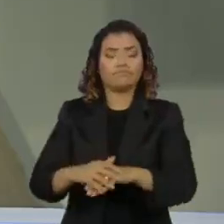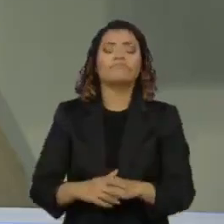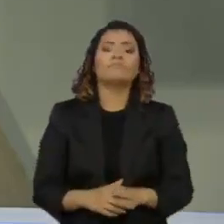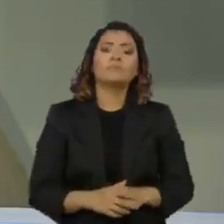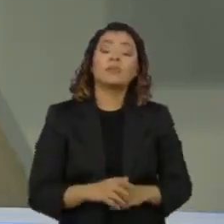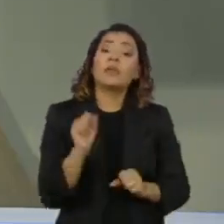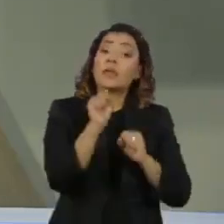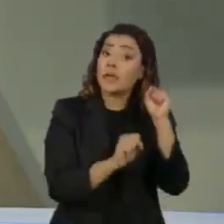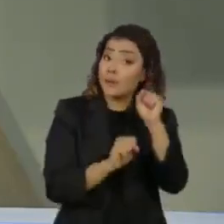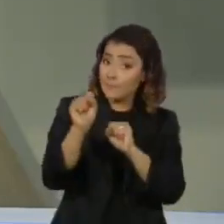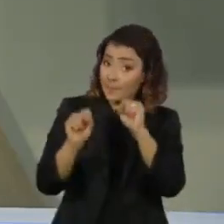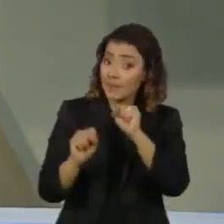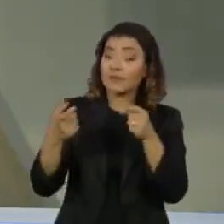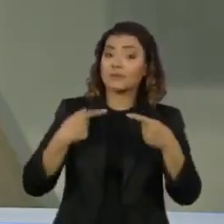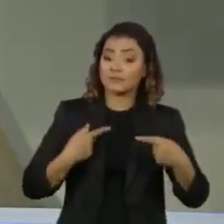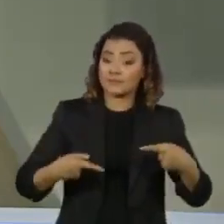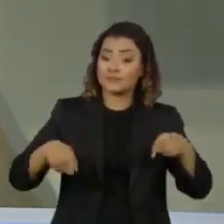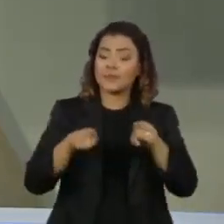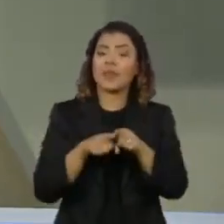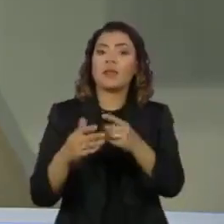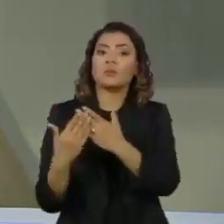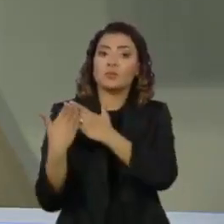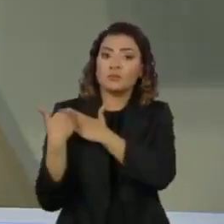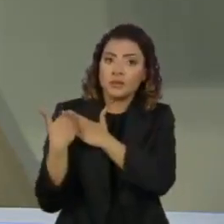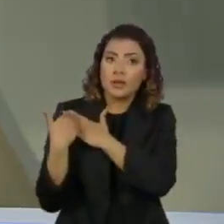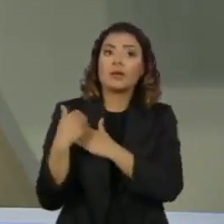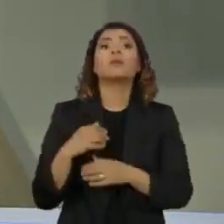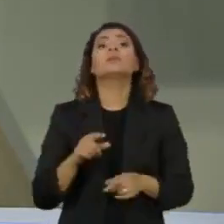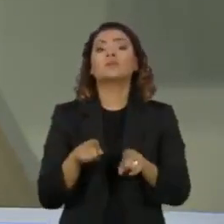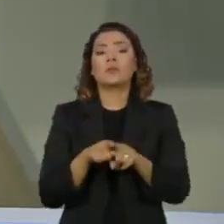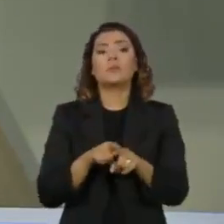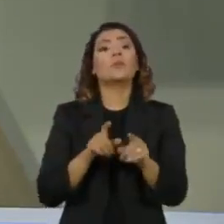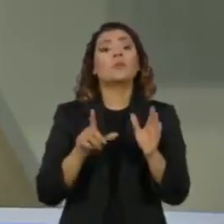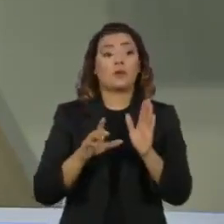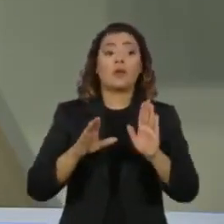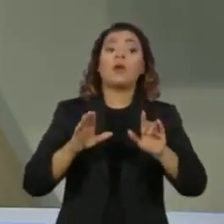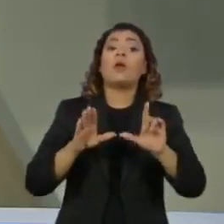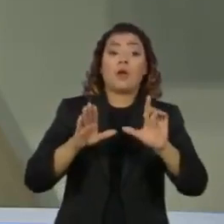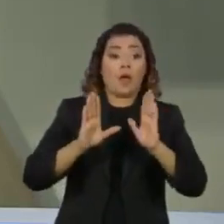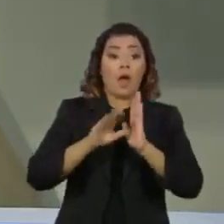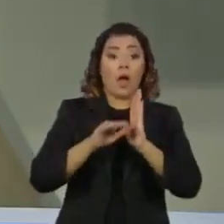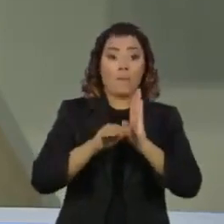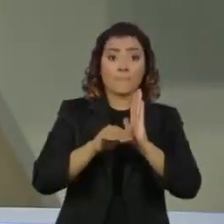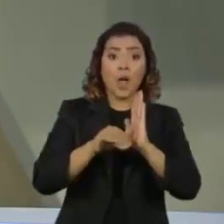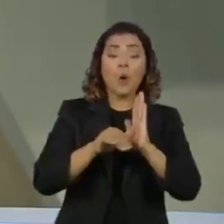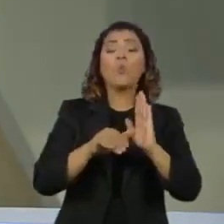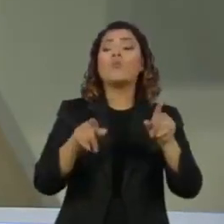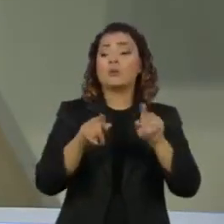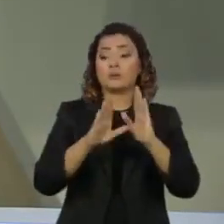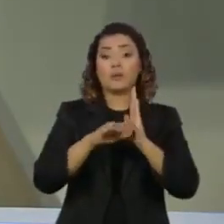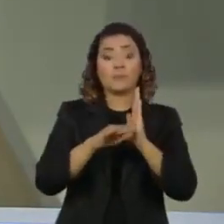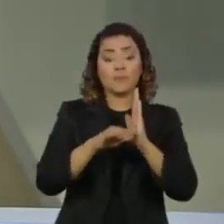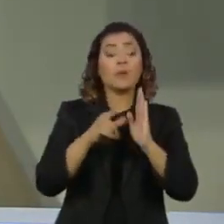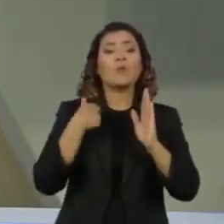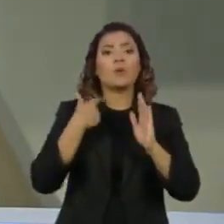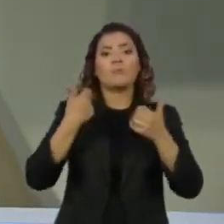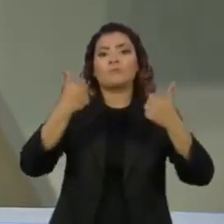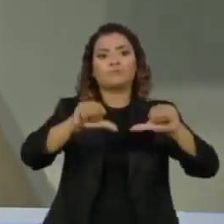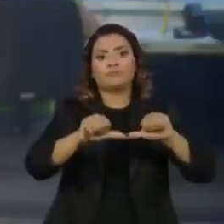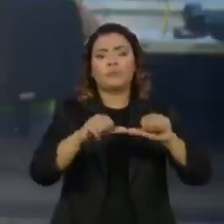A empresa que havia ganhado a concessão para administrar o novo vale do Ayangabaú, no centro da capital paulista, foi desclassificada